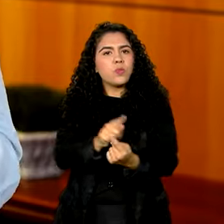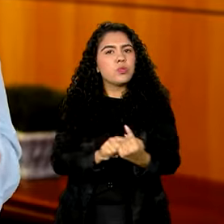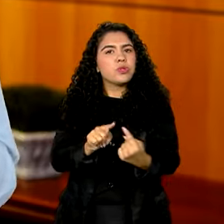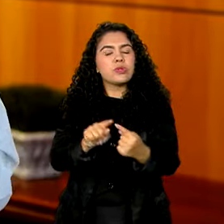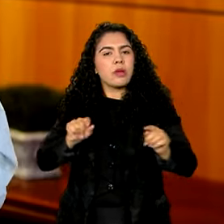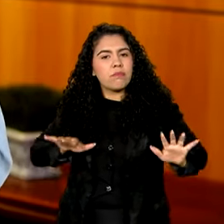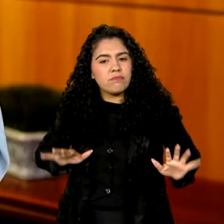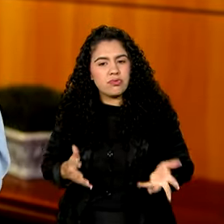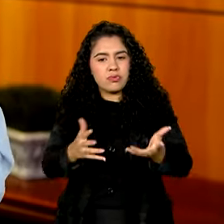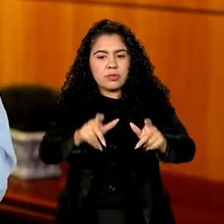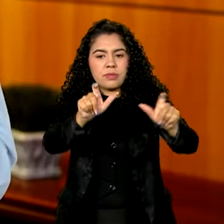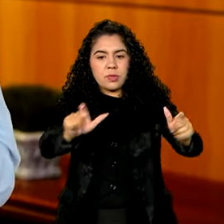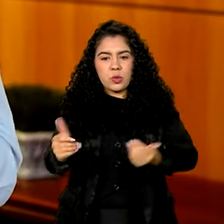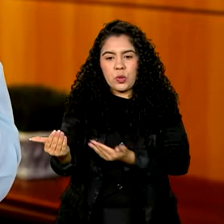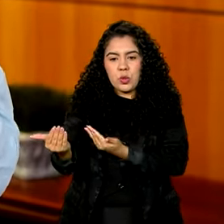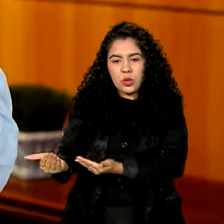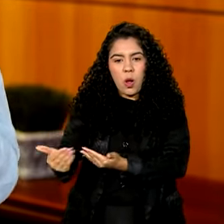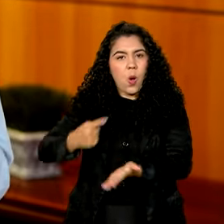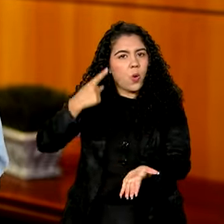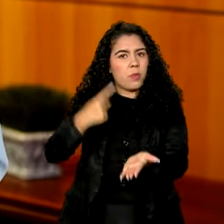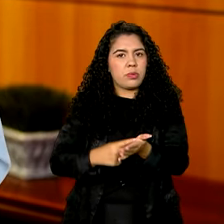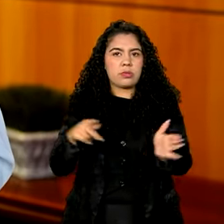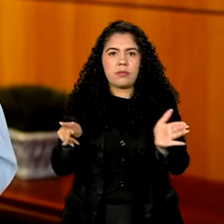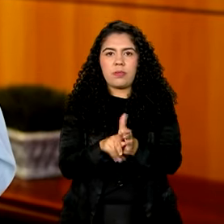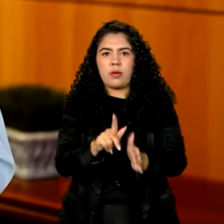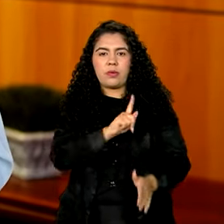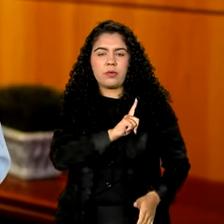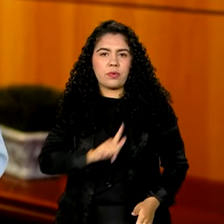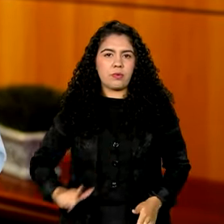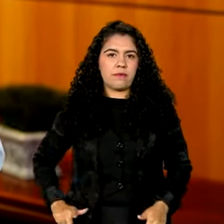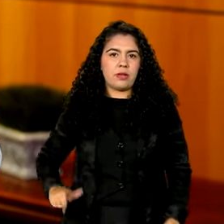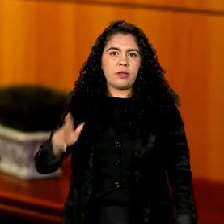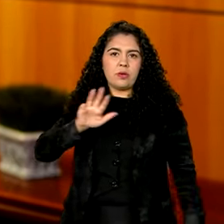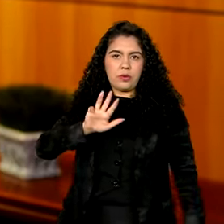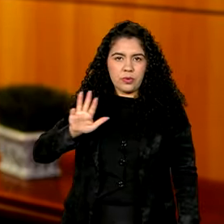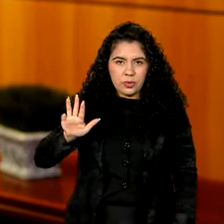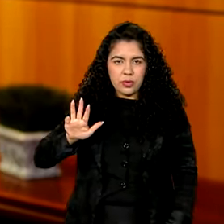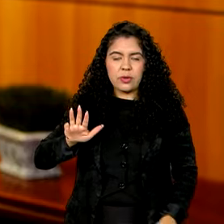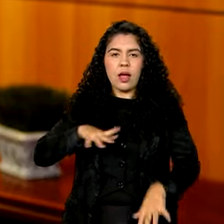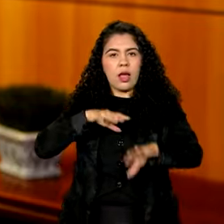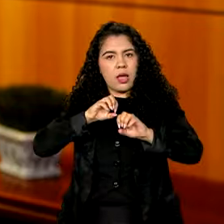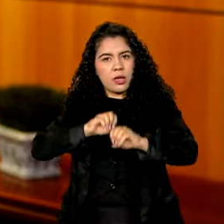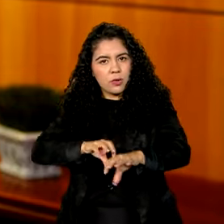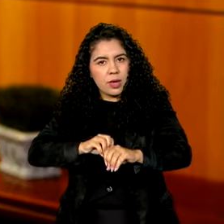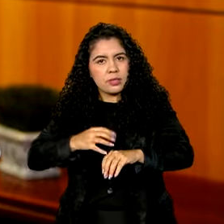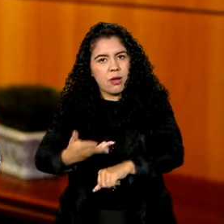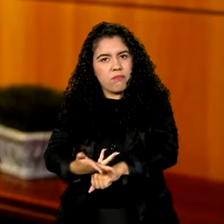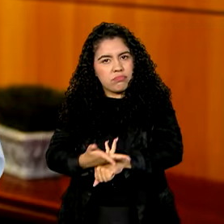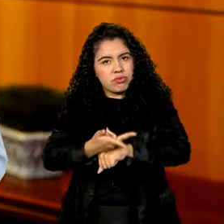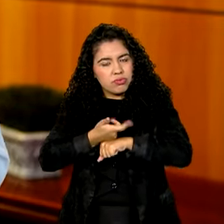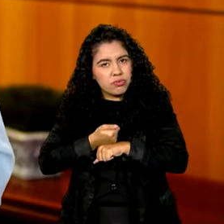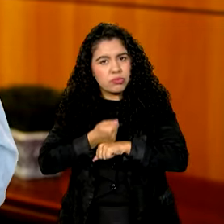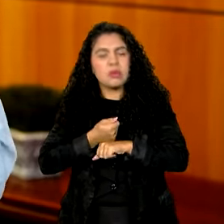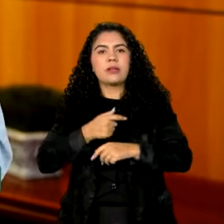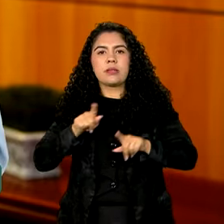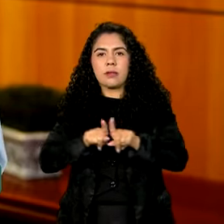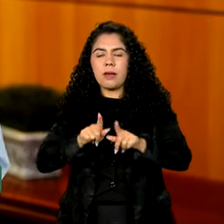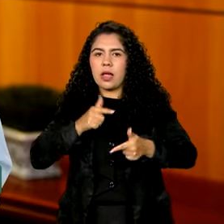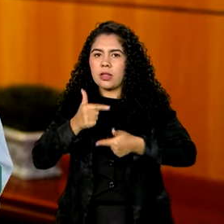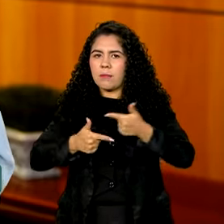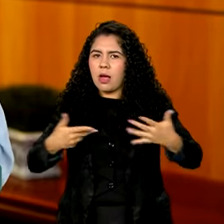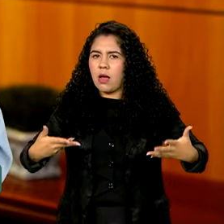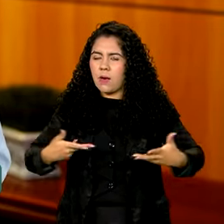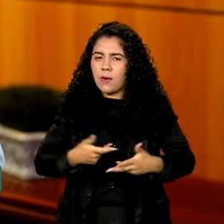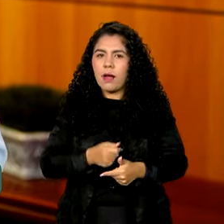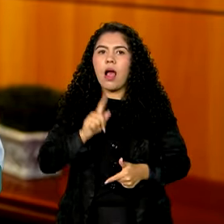é um compromisso do governo do presidente Lula. Educação, qualificação profissional e trabalho de qualidade são os